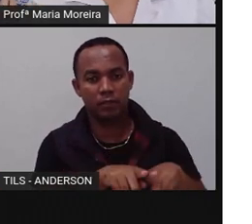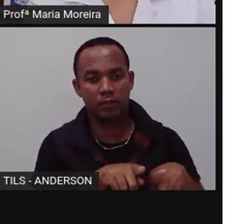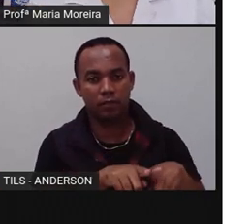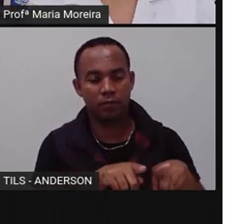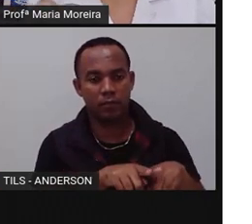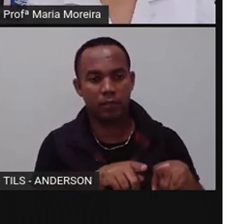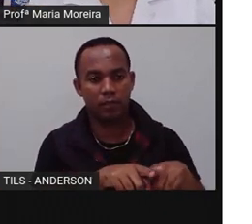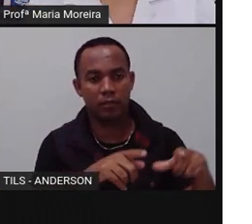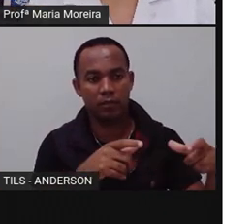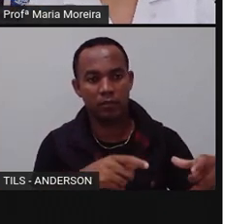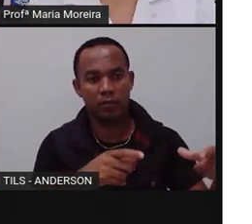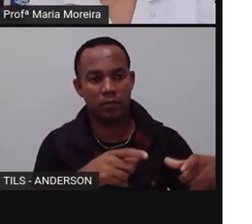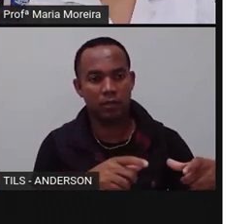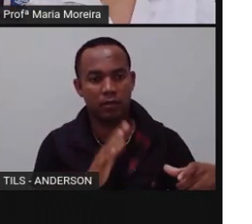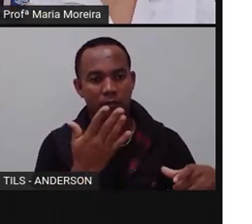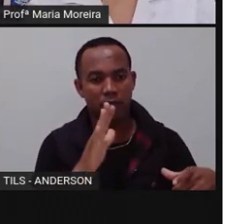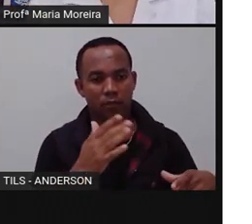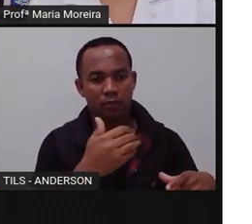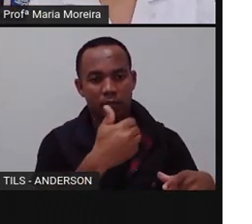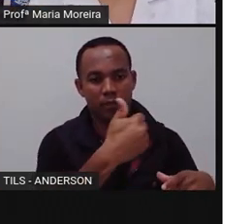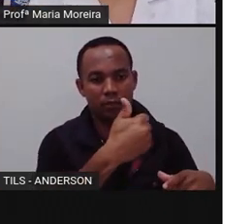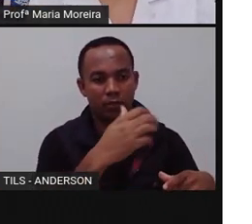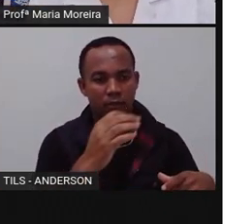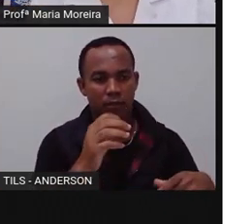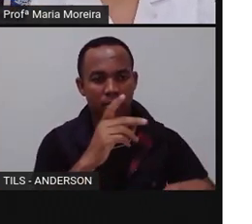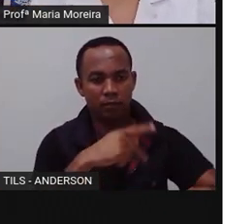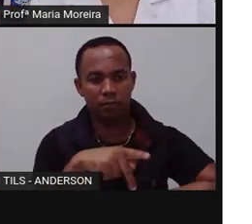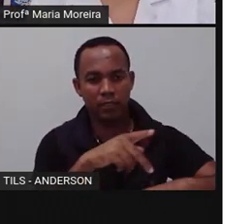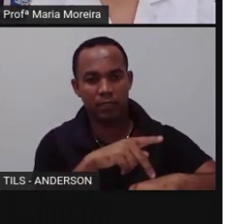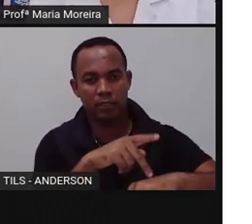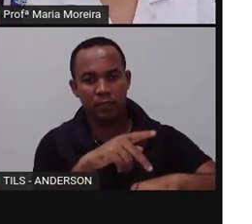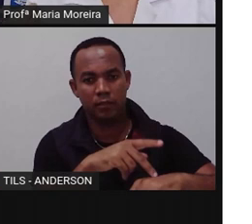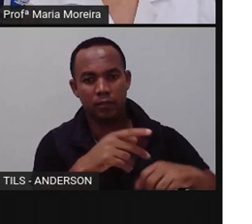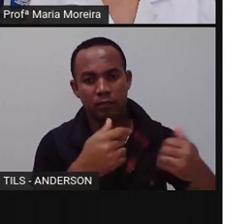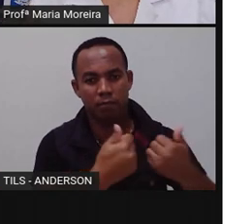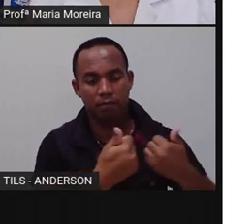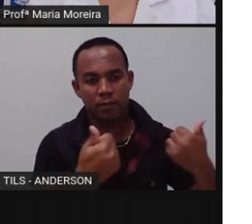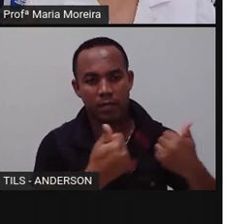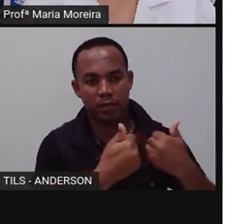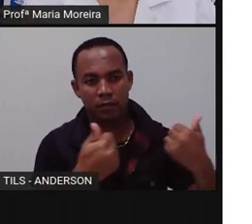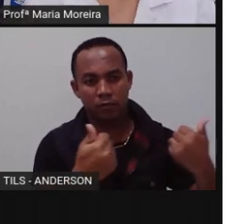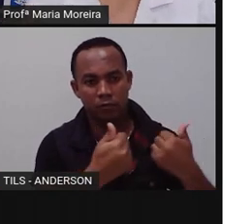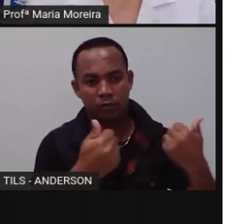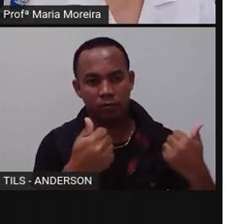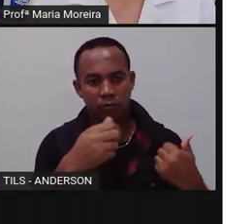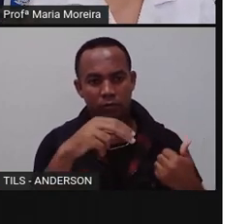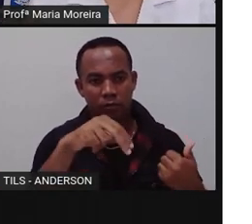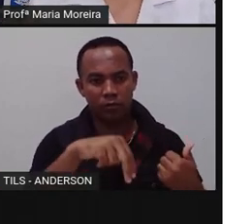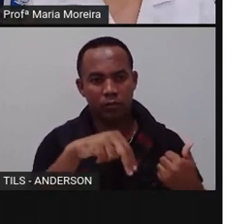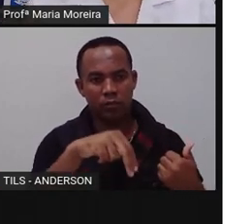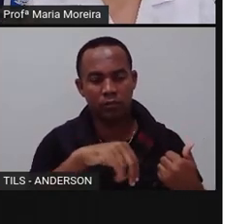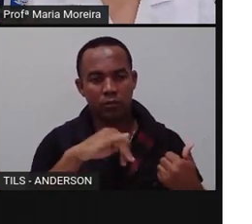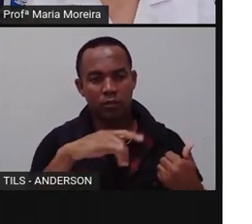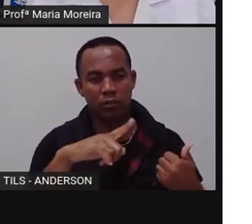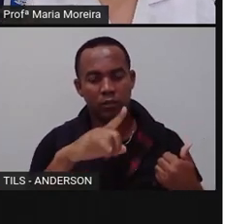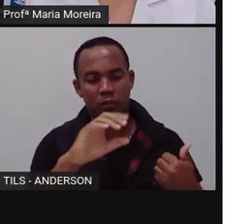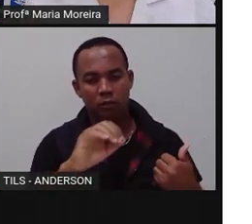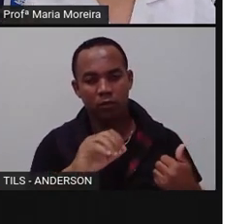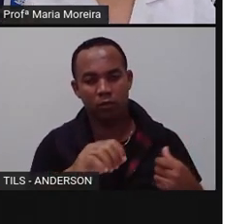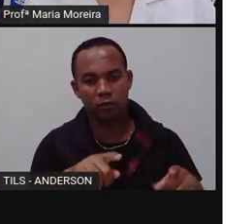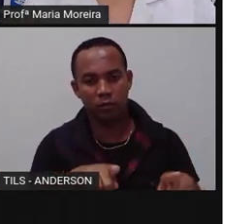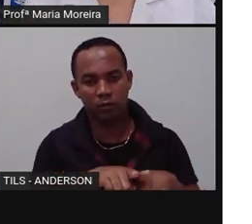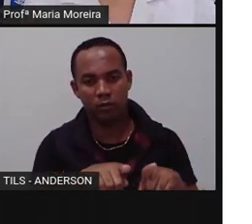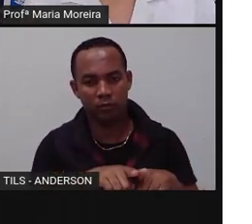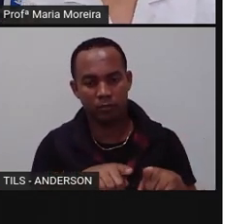onde o rio Nilo passa, esses dez países, elas estão onde? As margens do rio Nilo. Fica aí com uma atividade para vocês